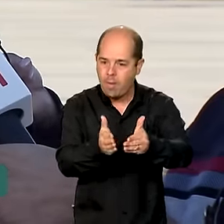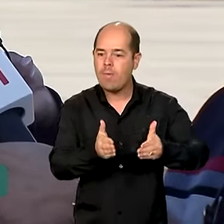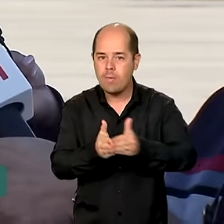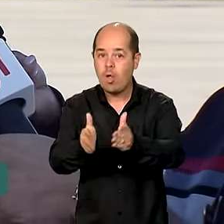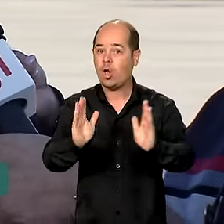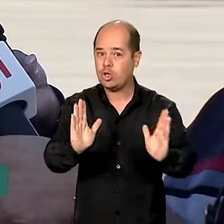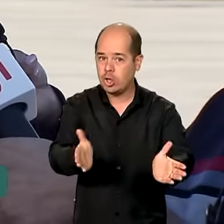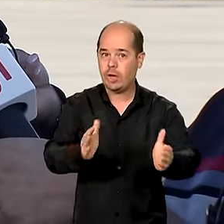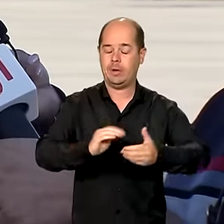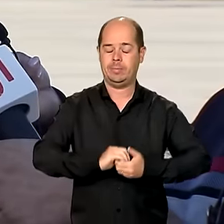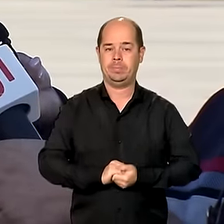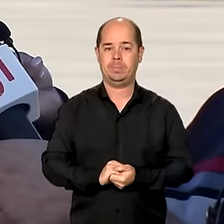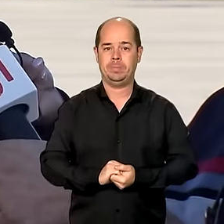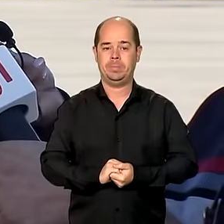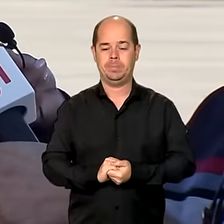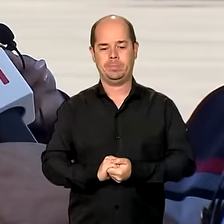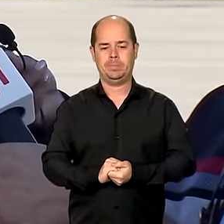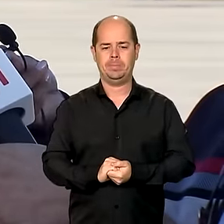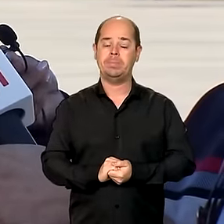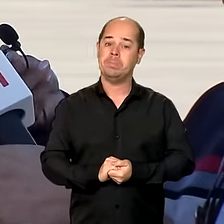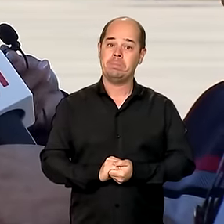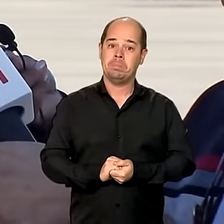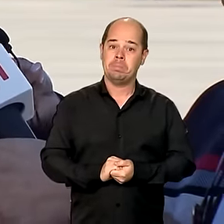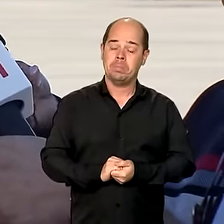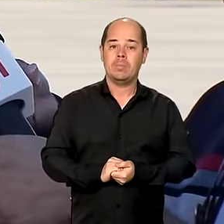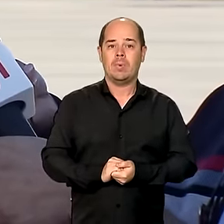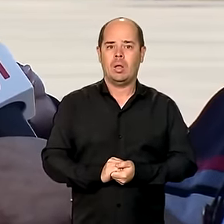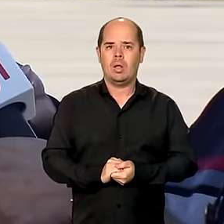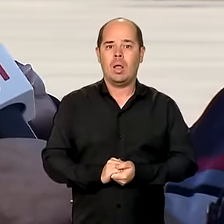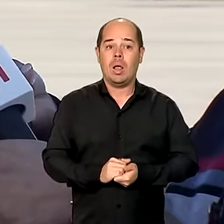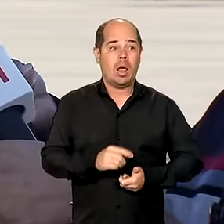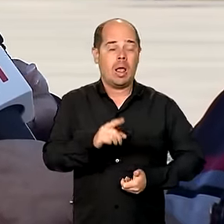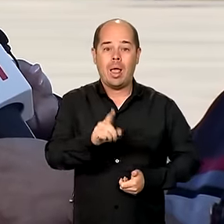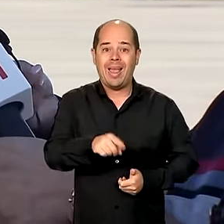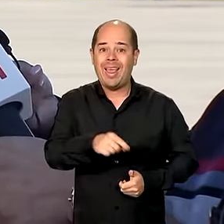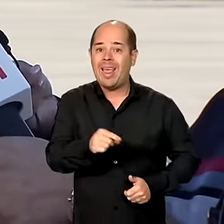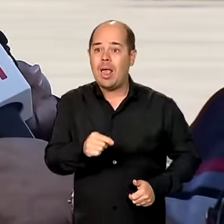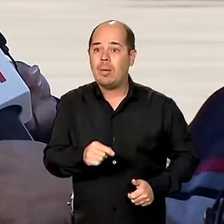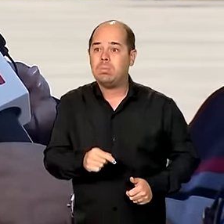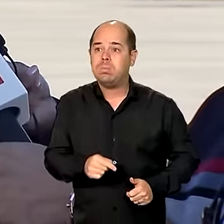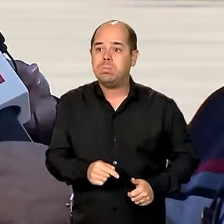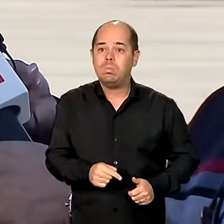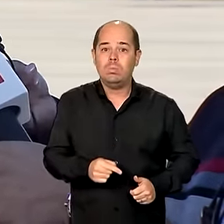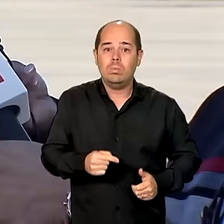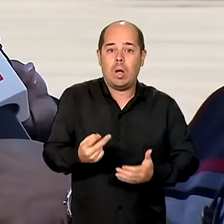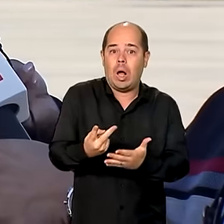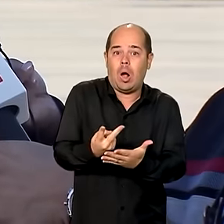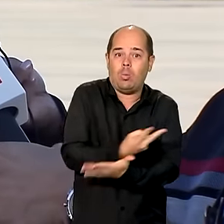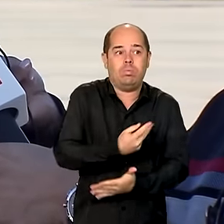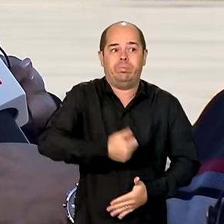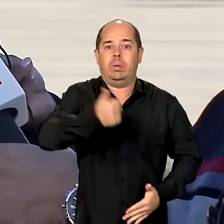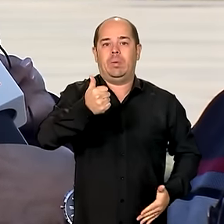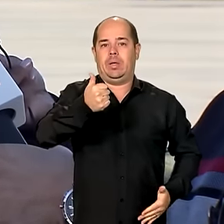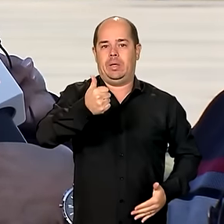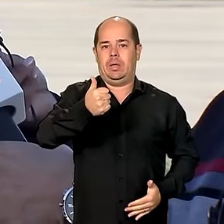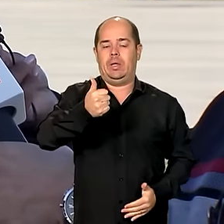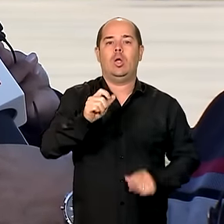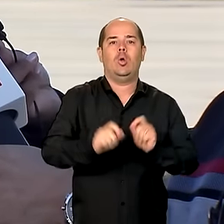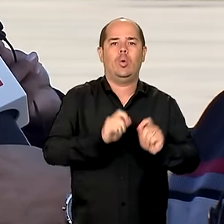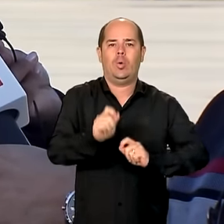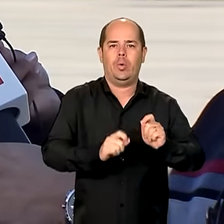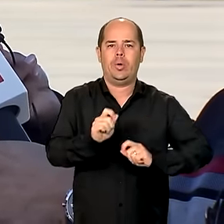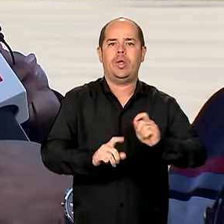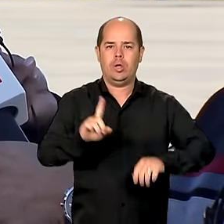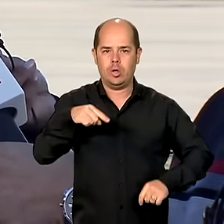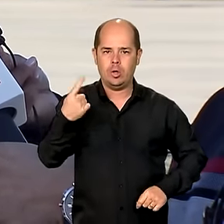uma coisa que eu diria inédita dentro desse corredor aéreo, terrestre de suprimento que nós usaremos a partir de